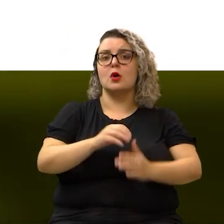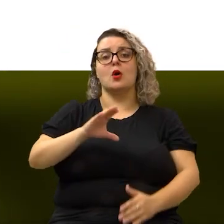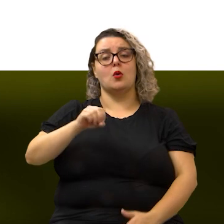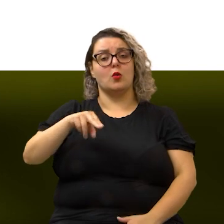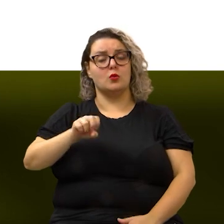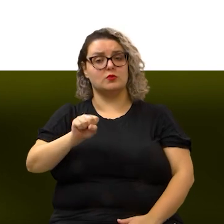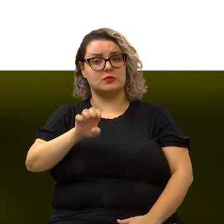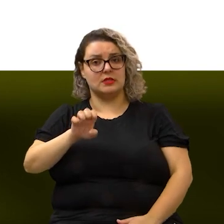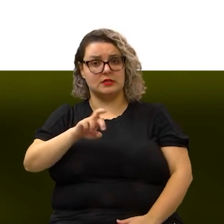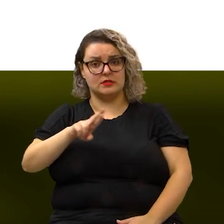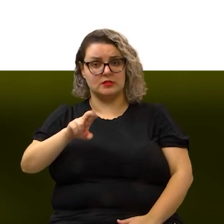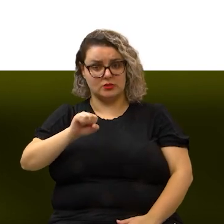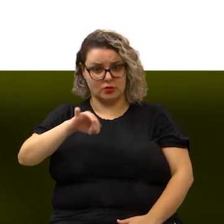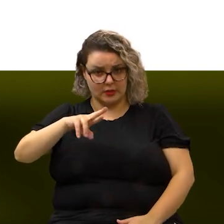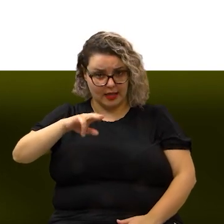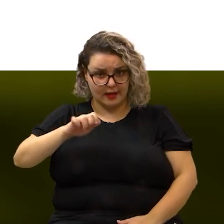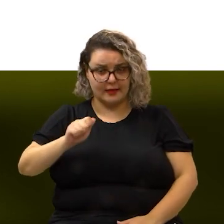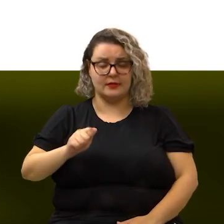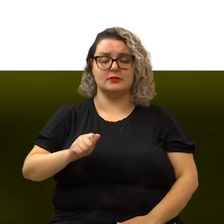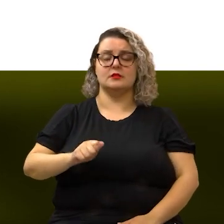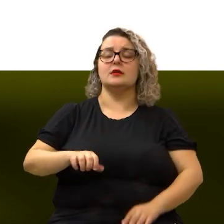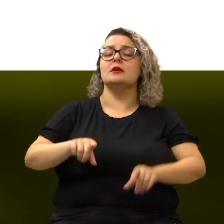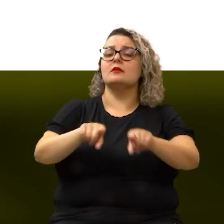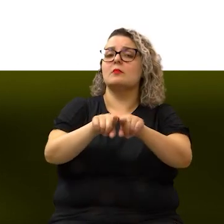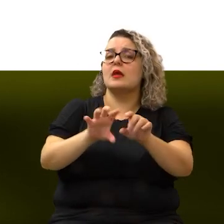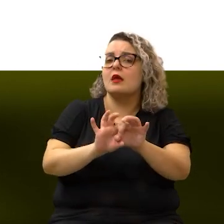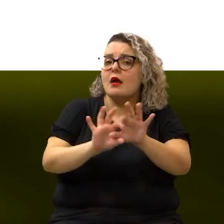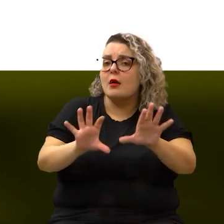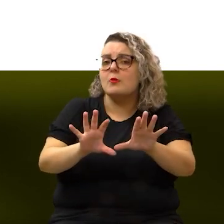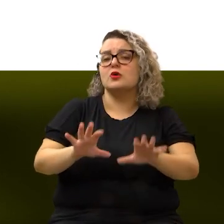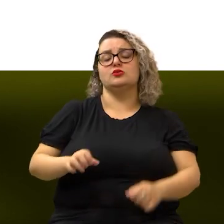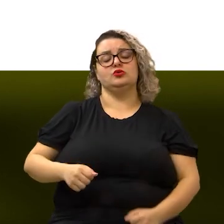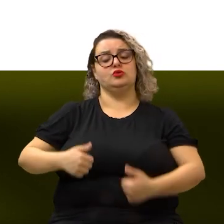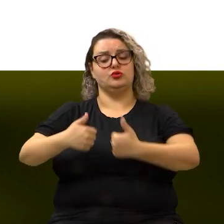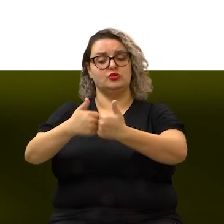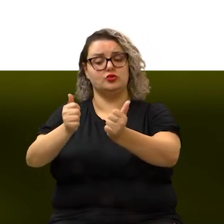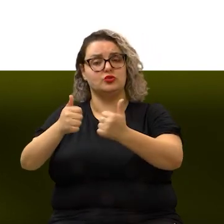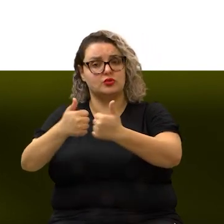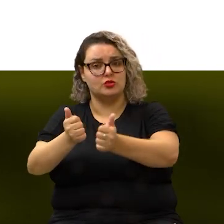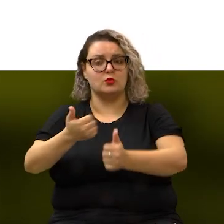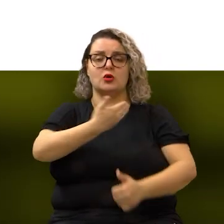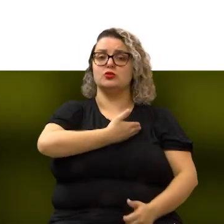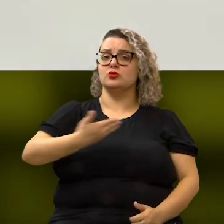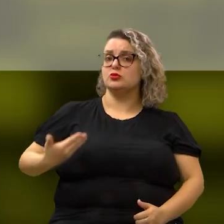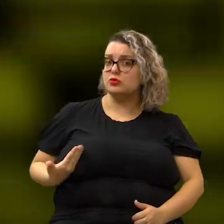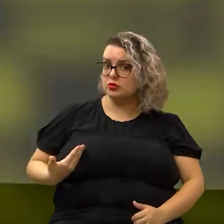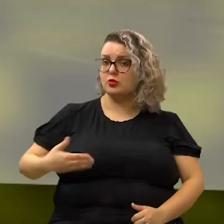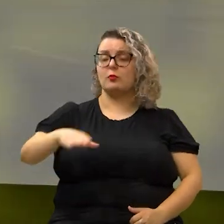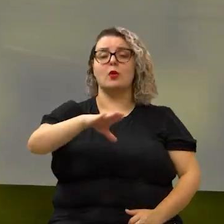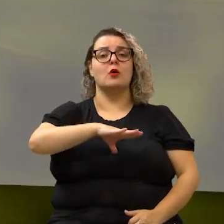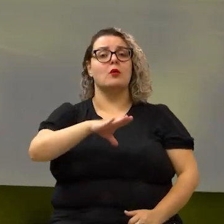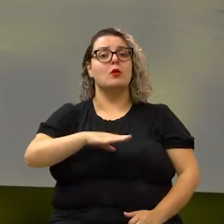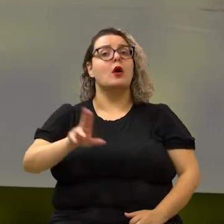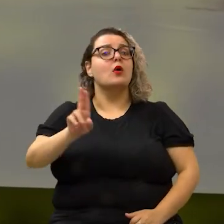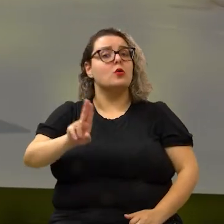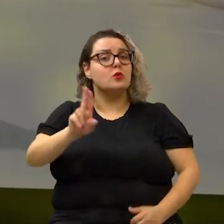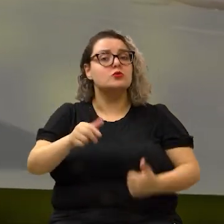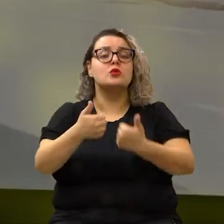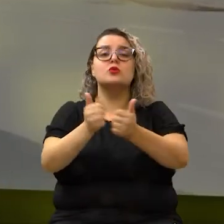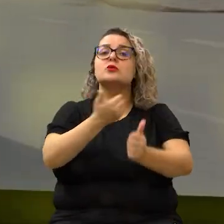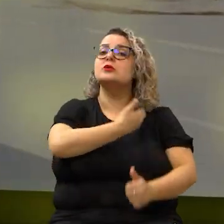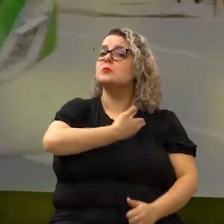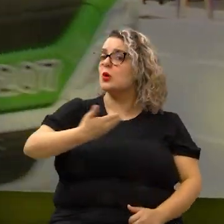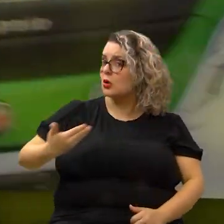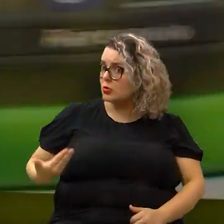obriga as concessionárias e permissionárias do Serviço de Transporte Coletivo Municipal a instalar nos